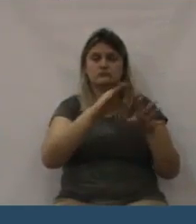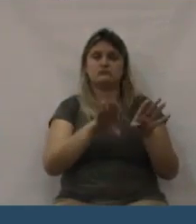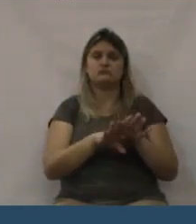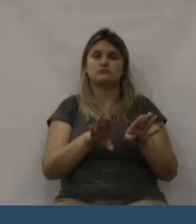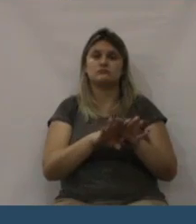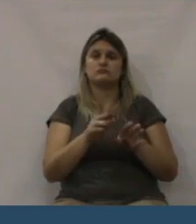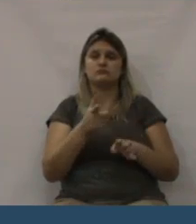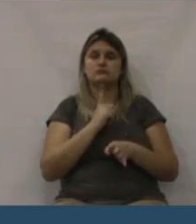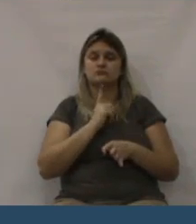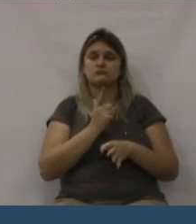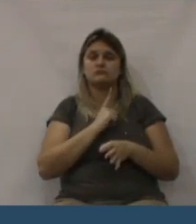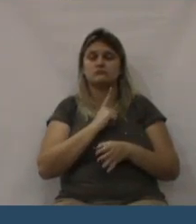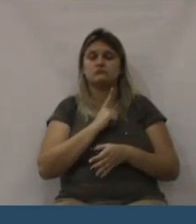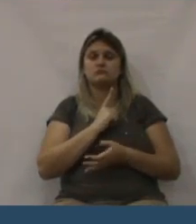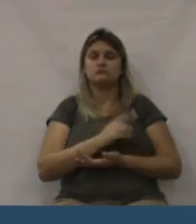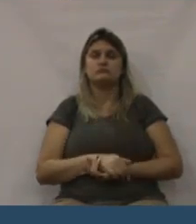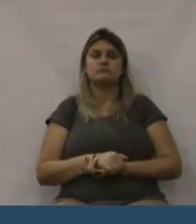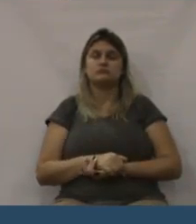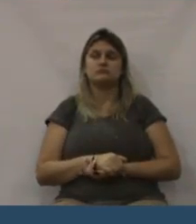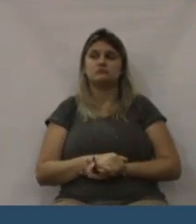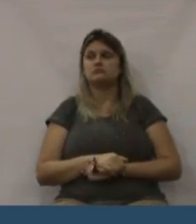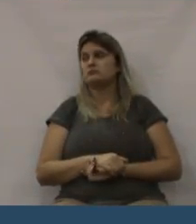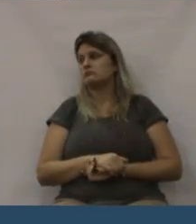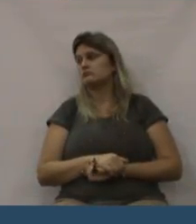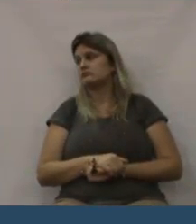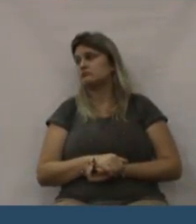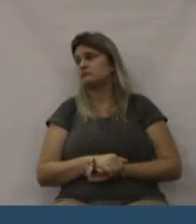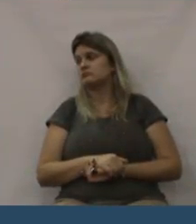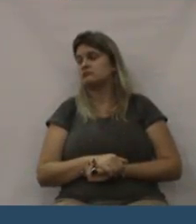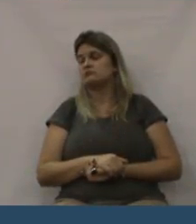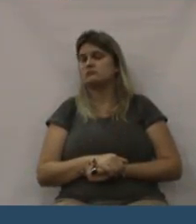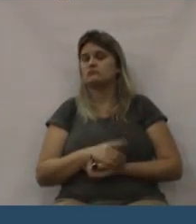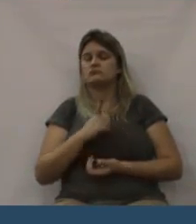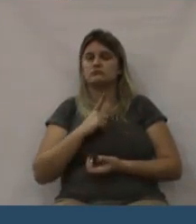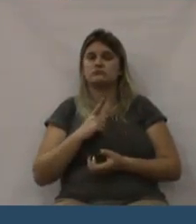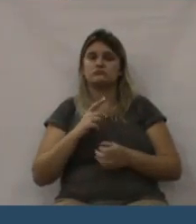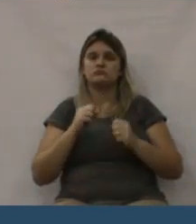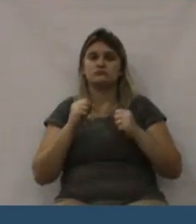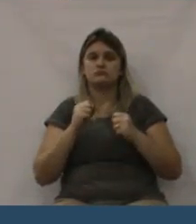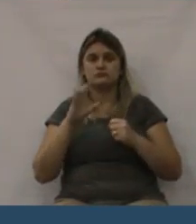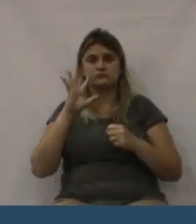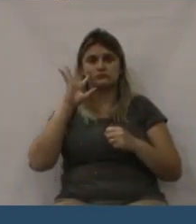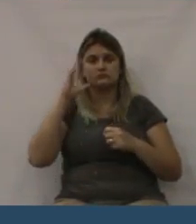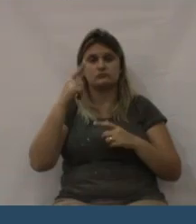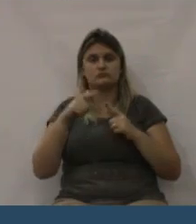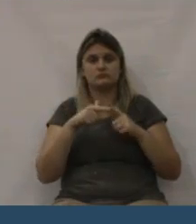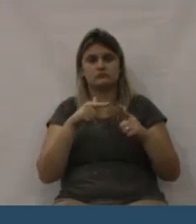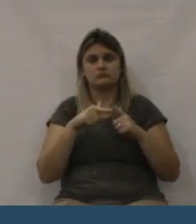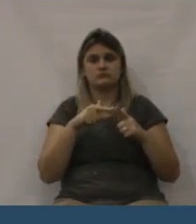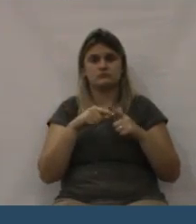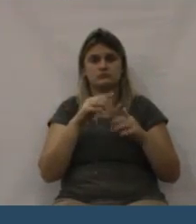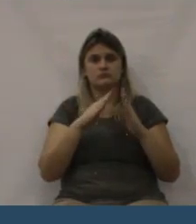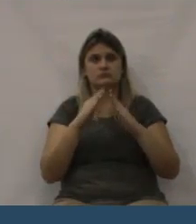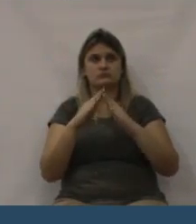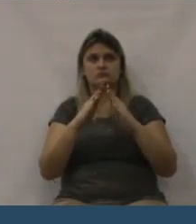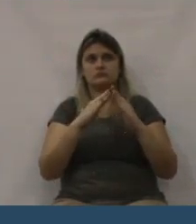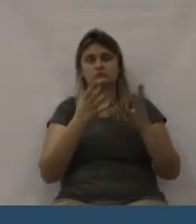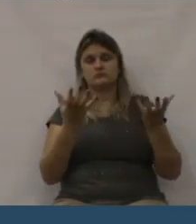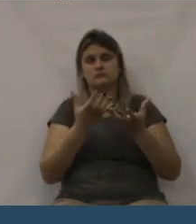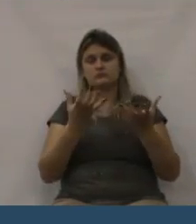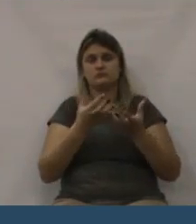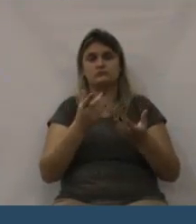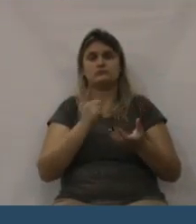a gente, quando a gente faz aqui o pedido, não é para atender um vereador, mas sim para atender